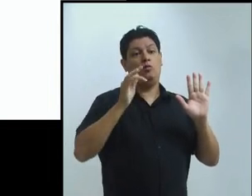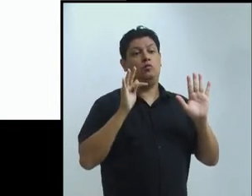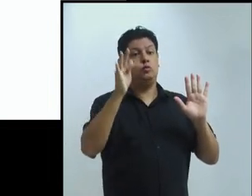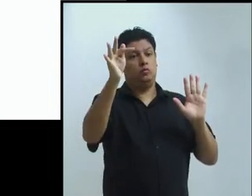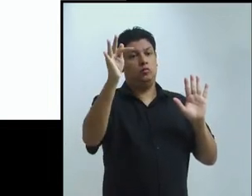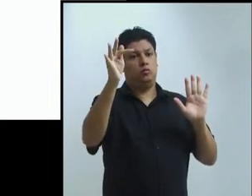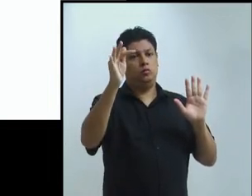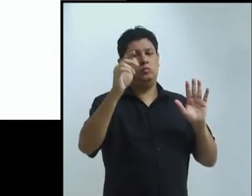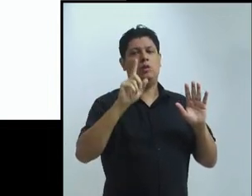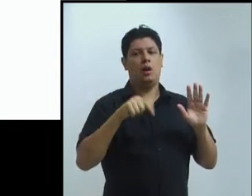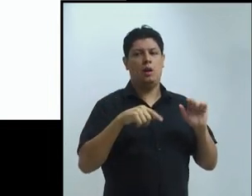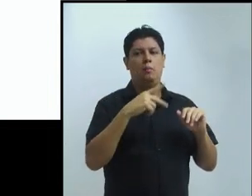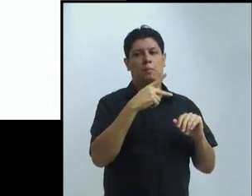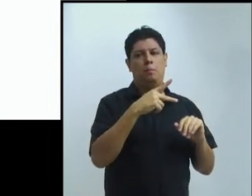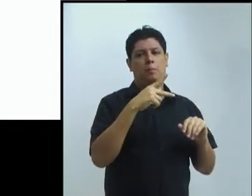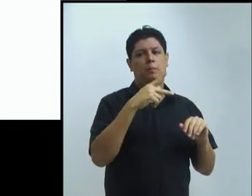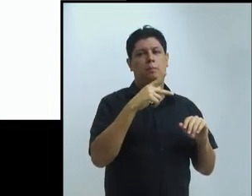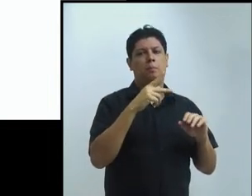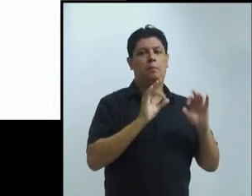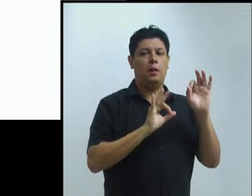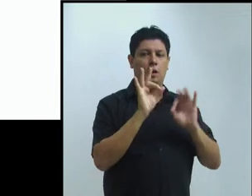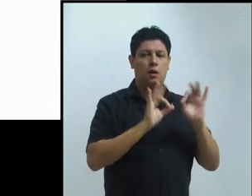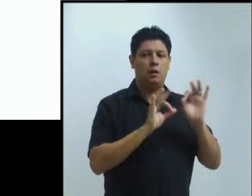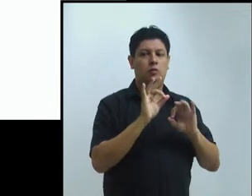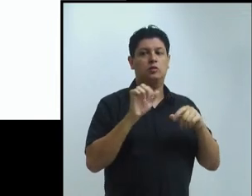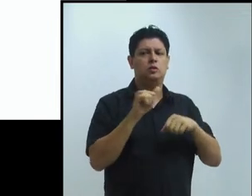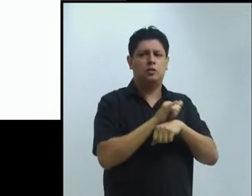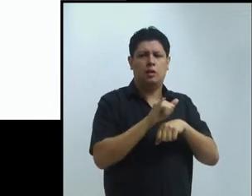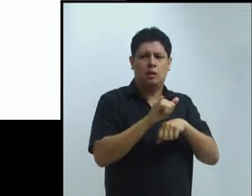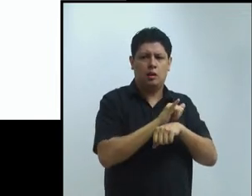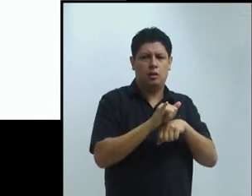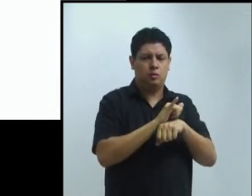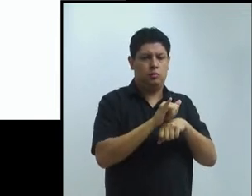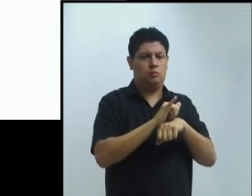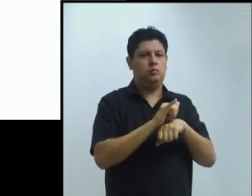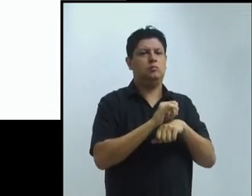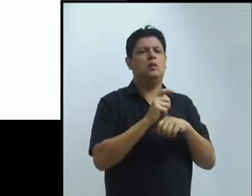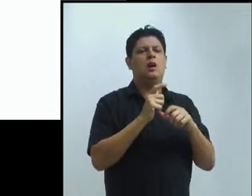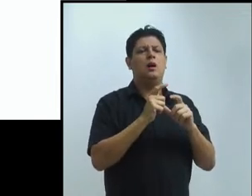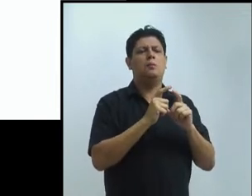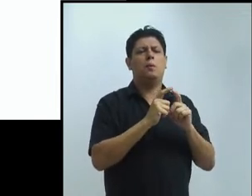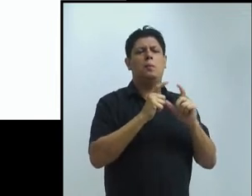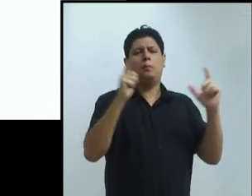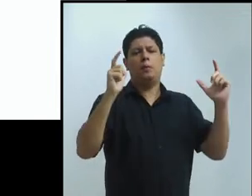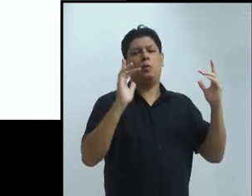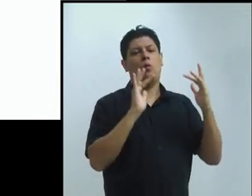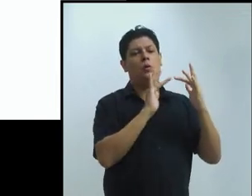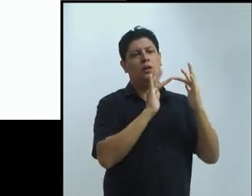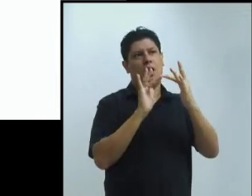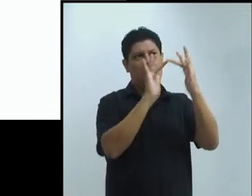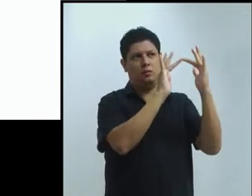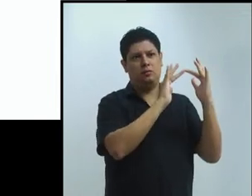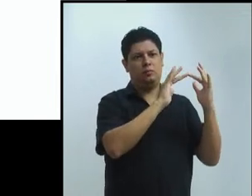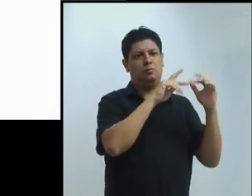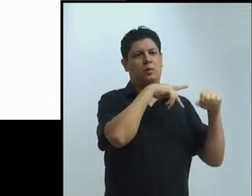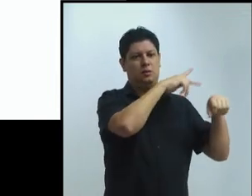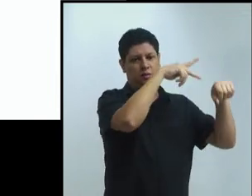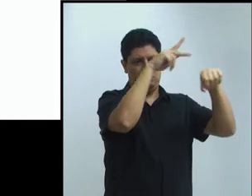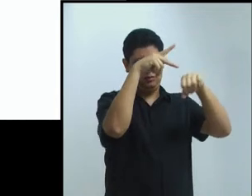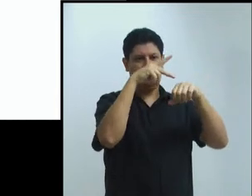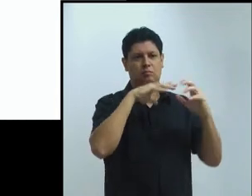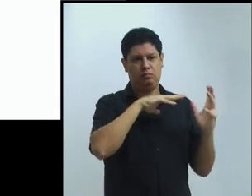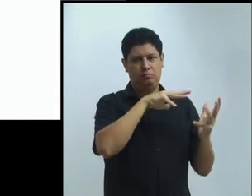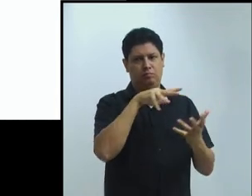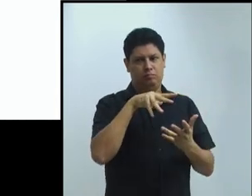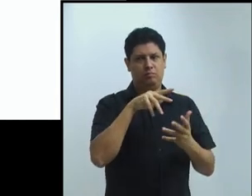documento e que tem os seguintes temas. O tema estratégico, a recomendação, qual é o objetivo daquele